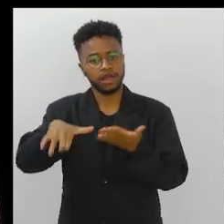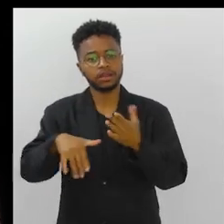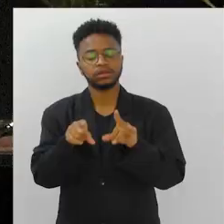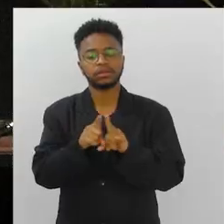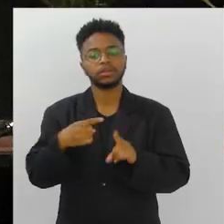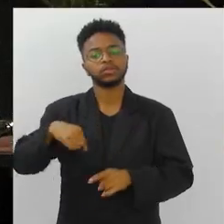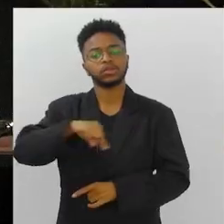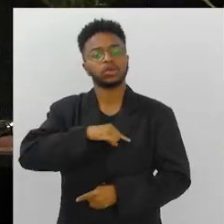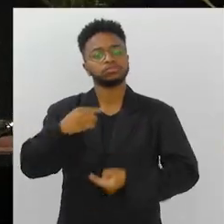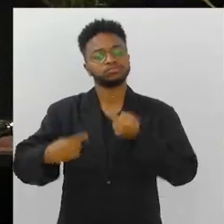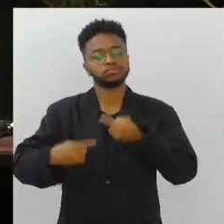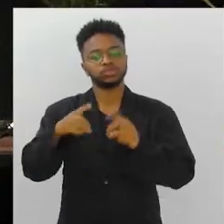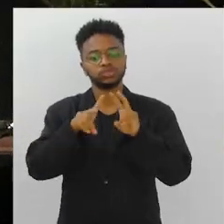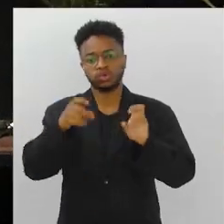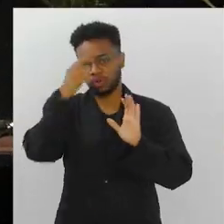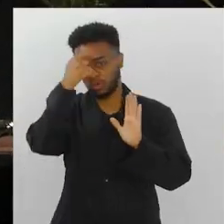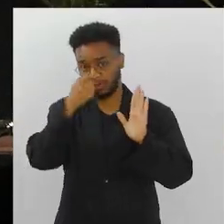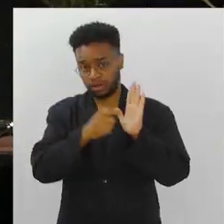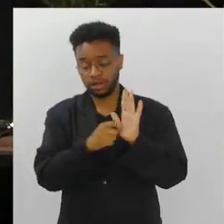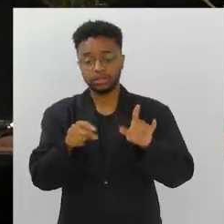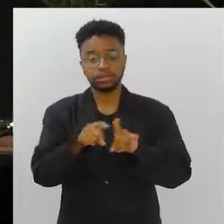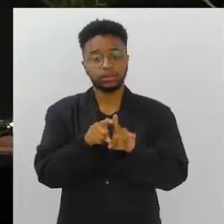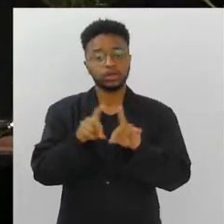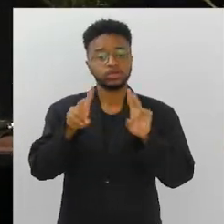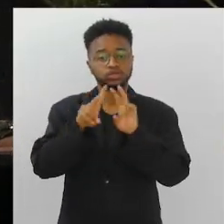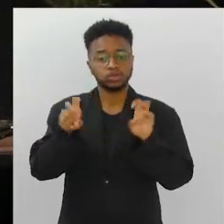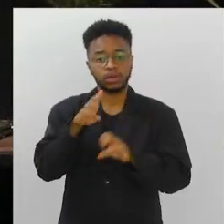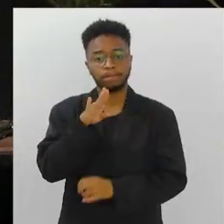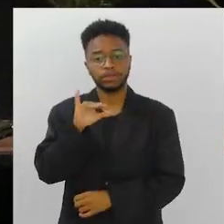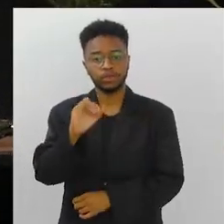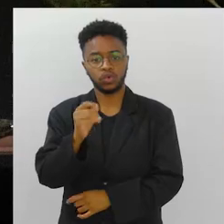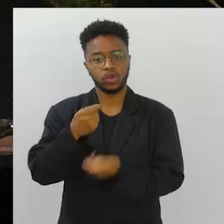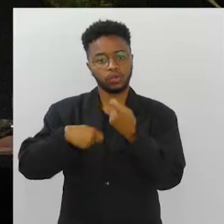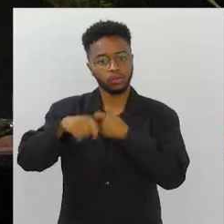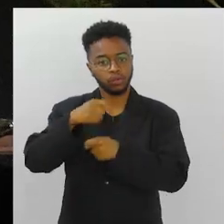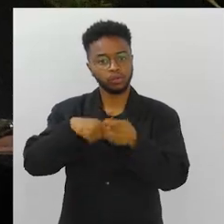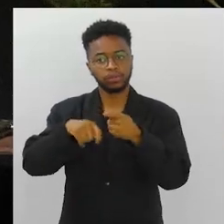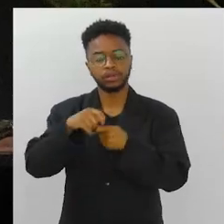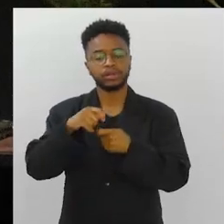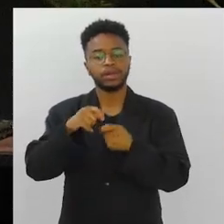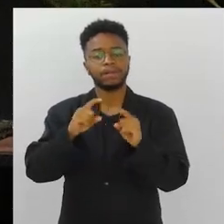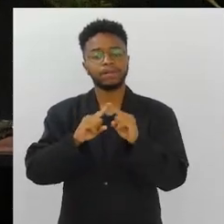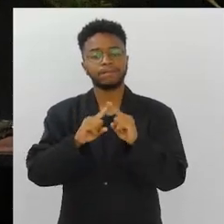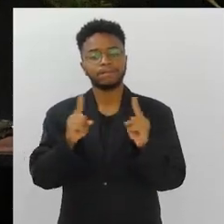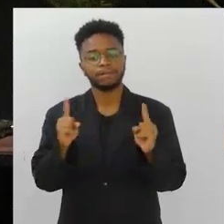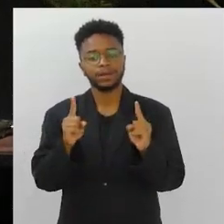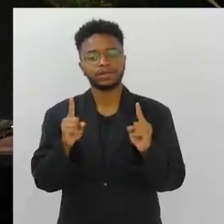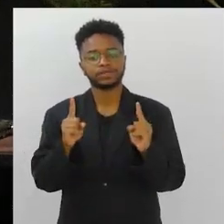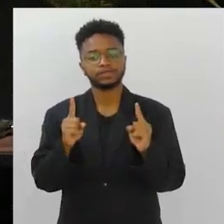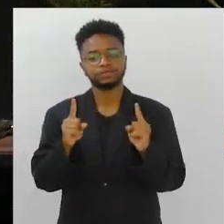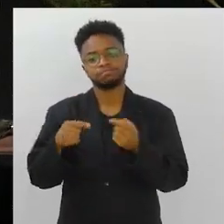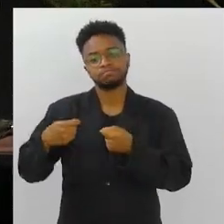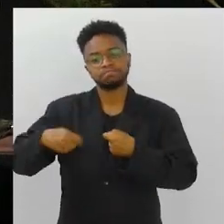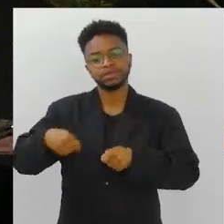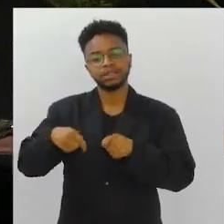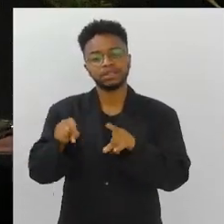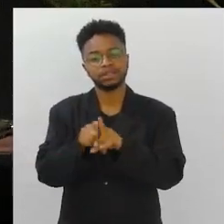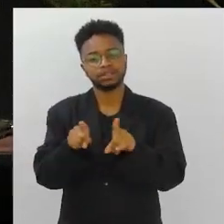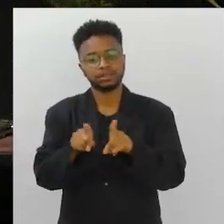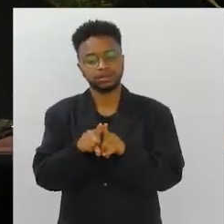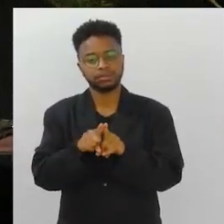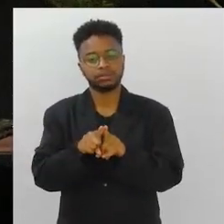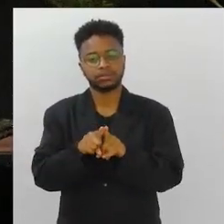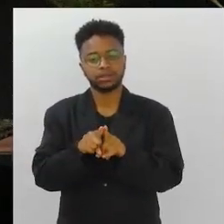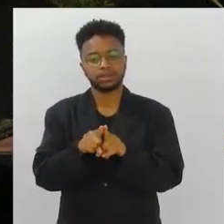e a gente vai falar sobre inteligência artificial, sobre bioeconomia. Mas isso também precisa